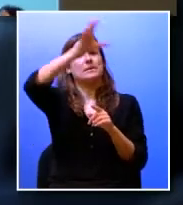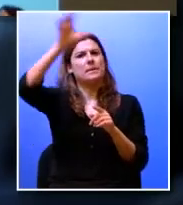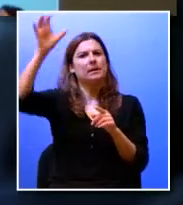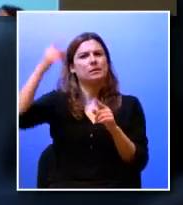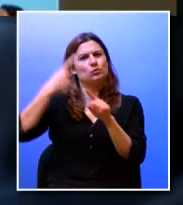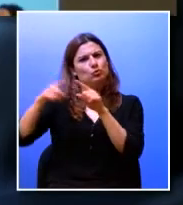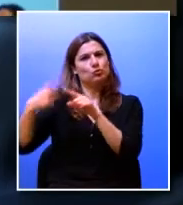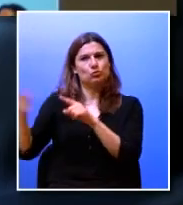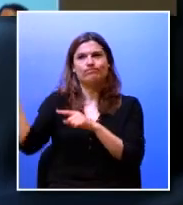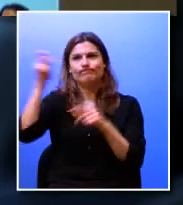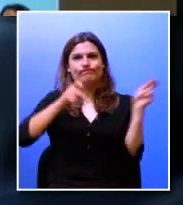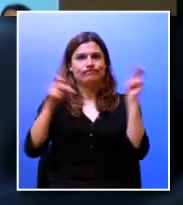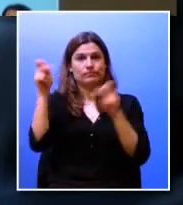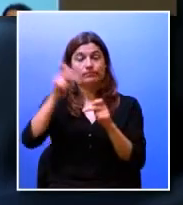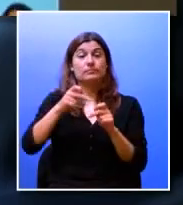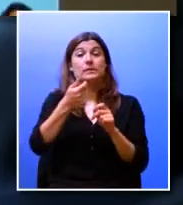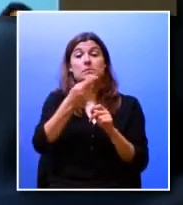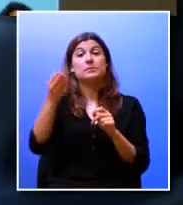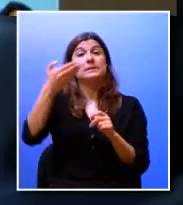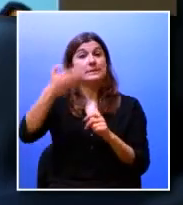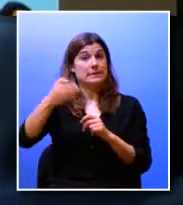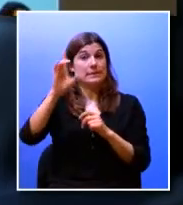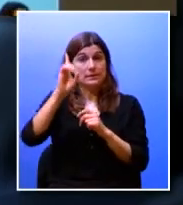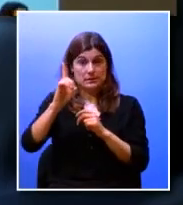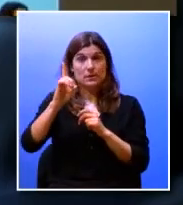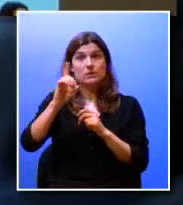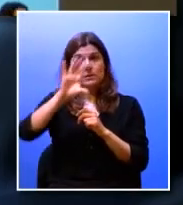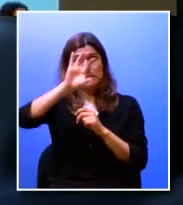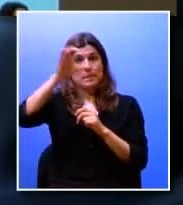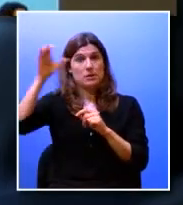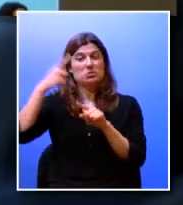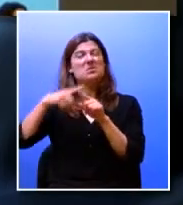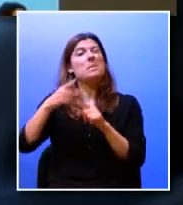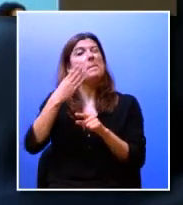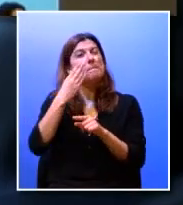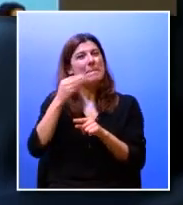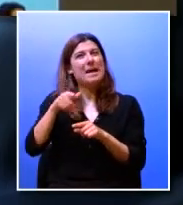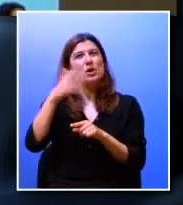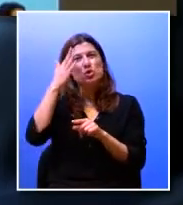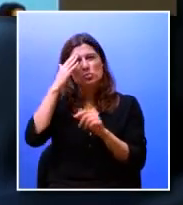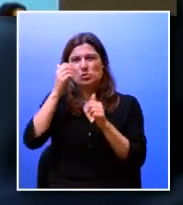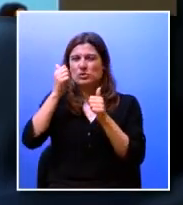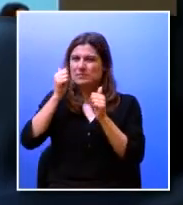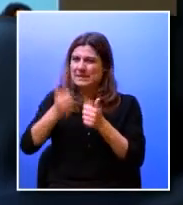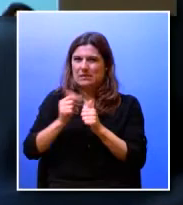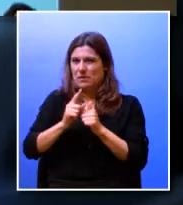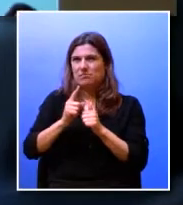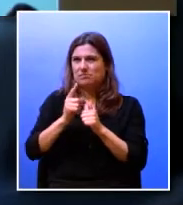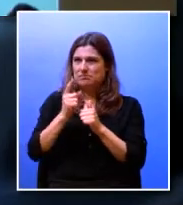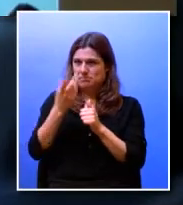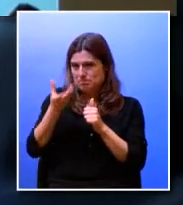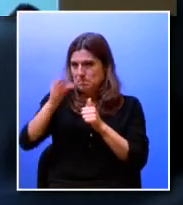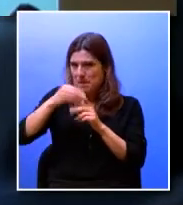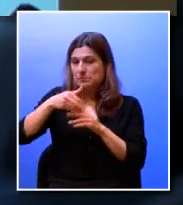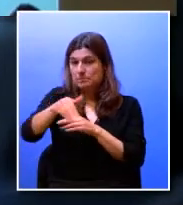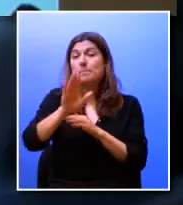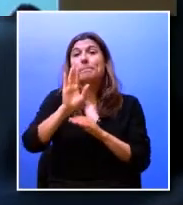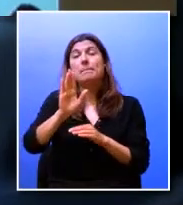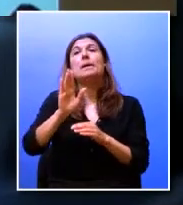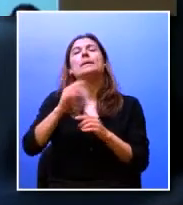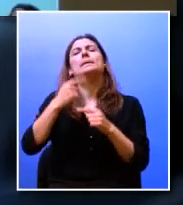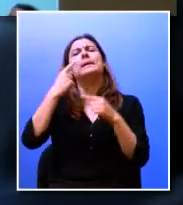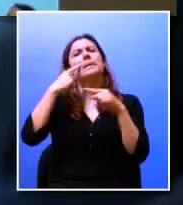campus 76 e pelo que eu sei este número já está desatualizado mas à boa maneira depois nós fazemos as